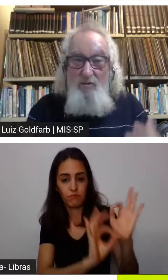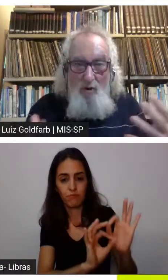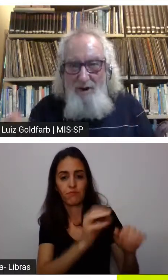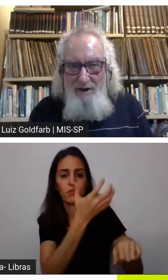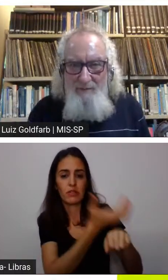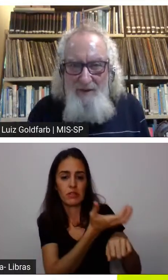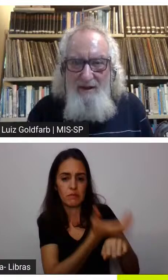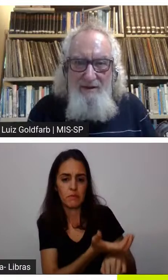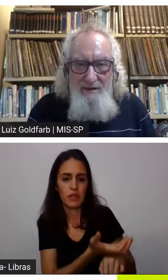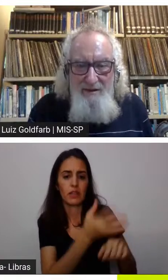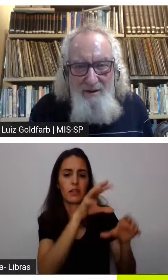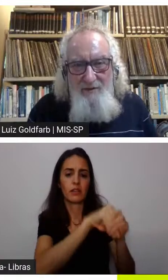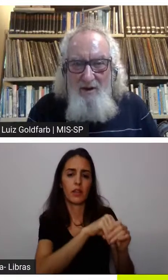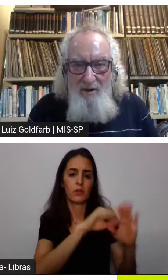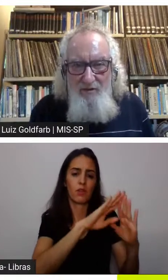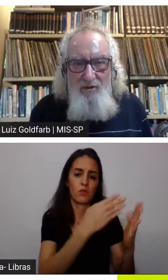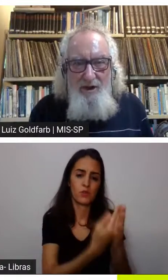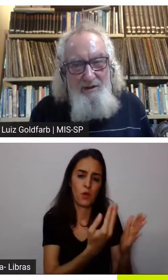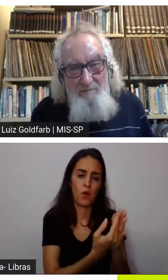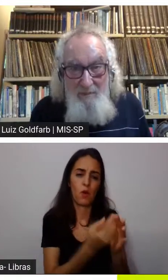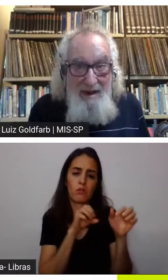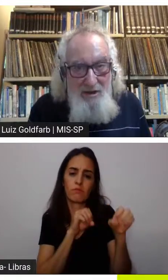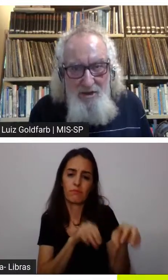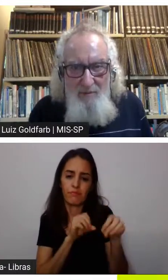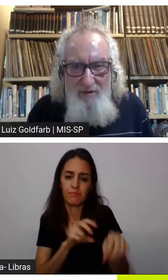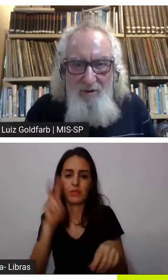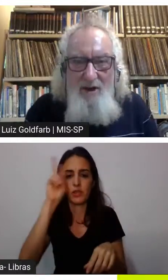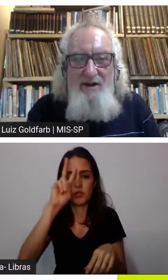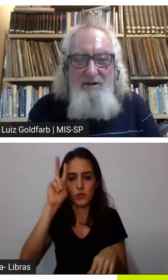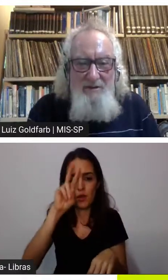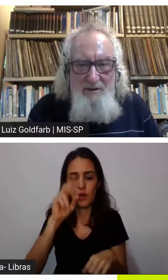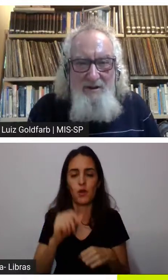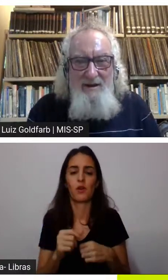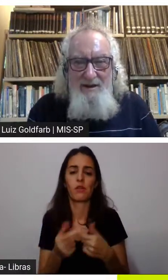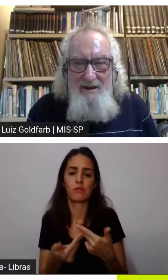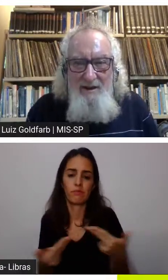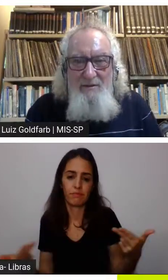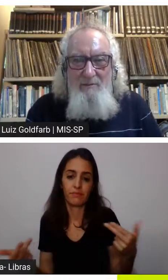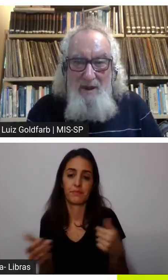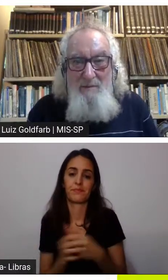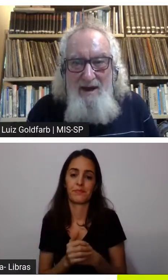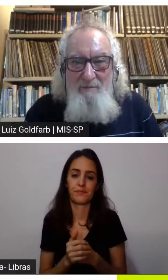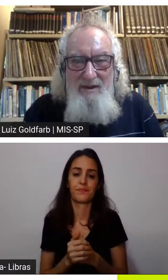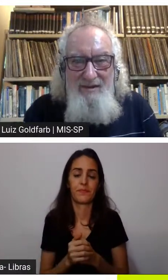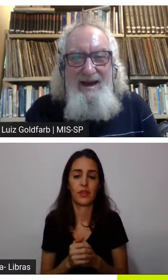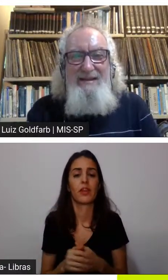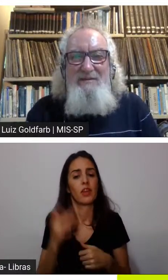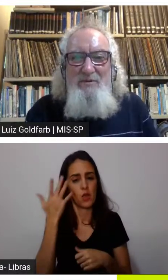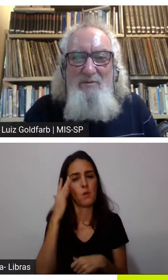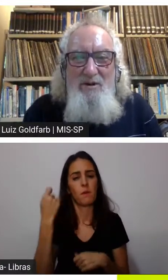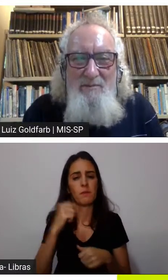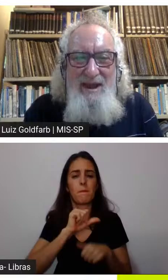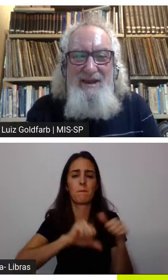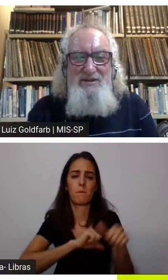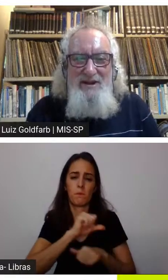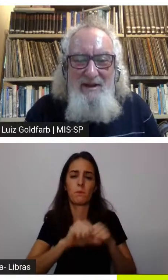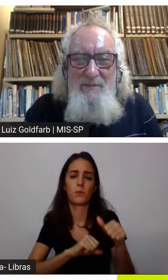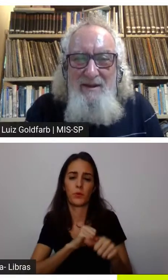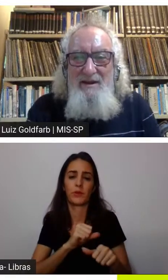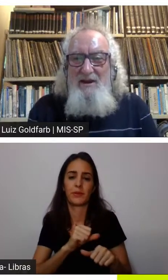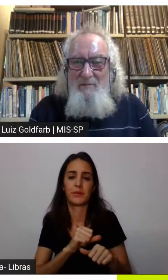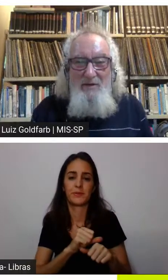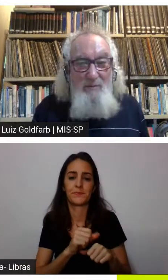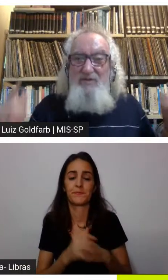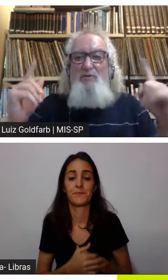a história afinal a história em parte é uma história bem barra pesada para o meio ambiente